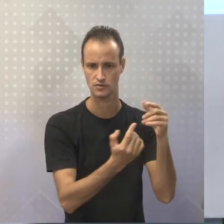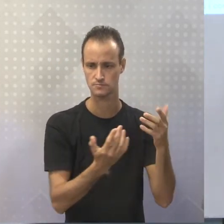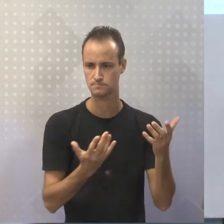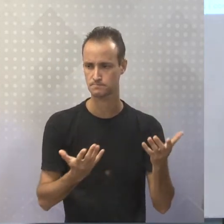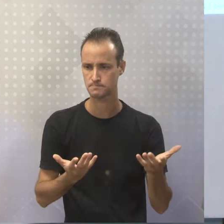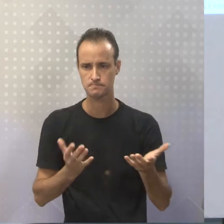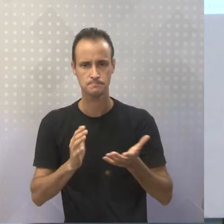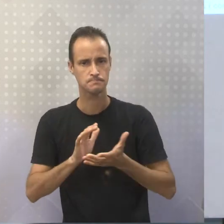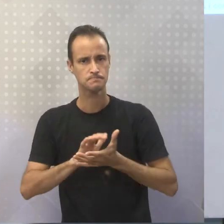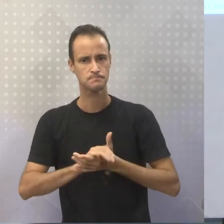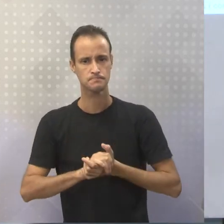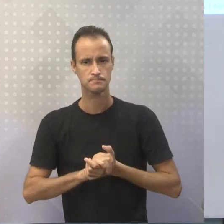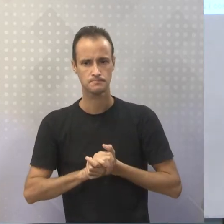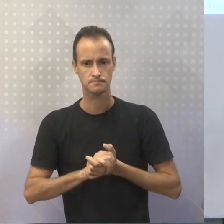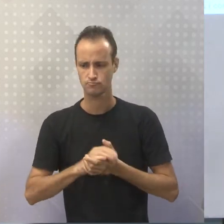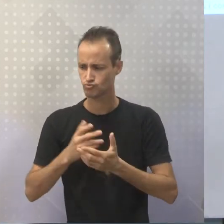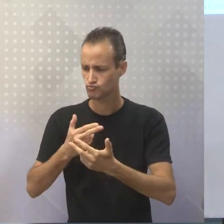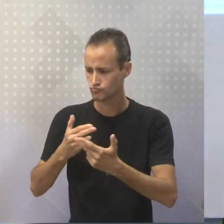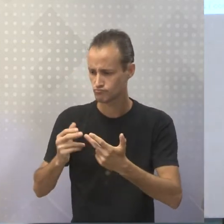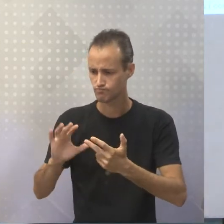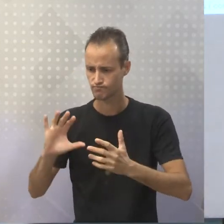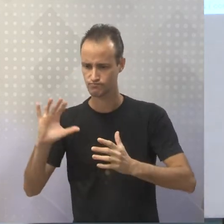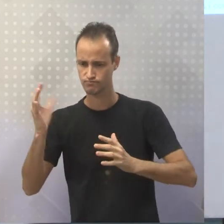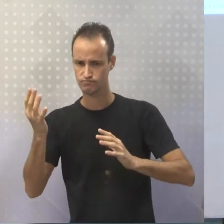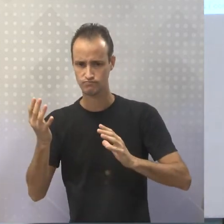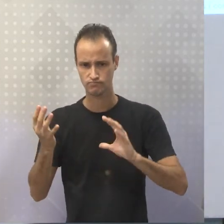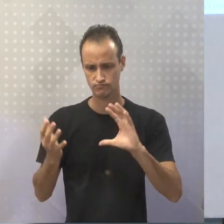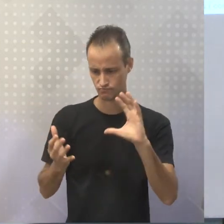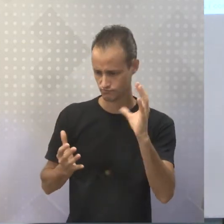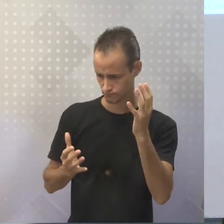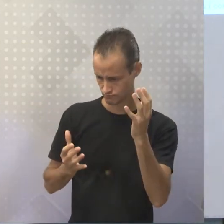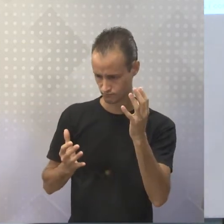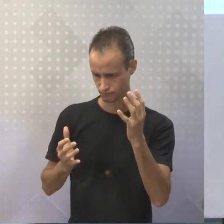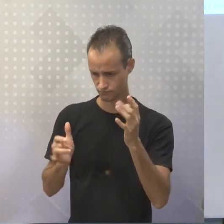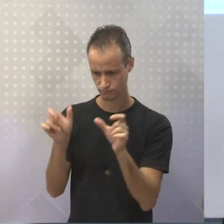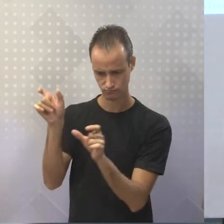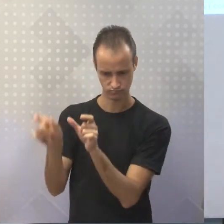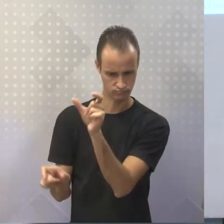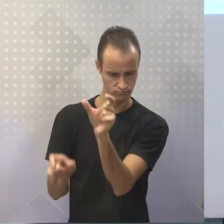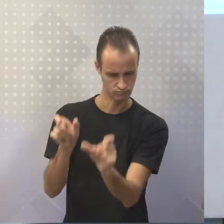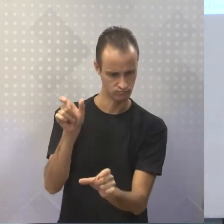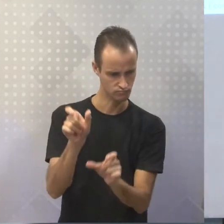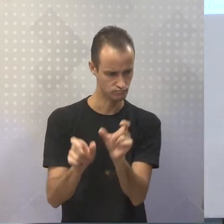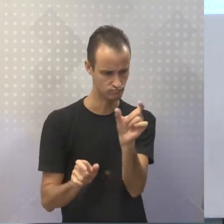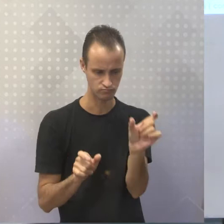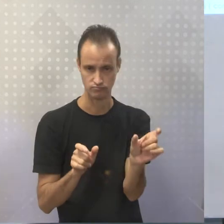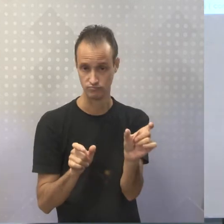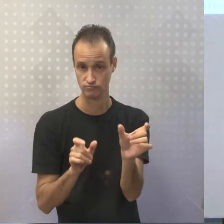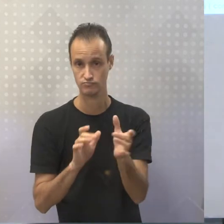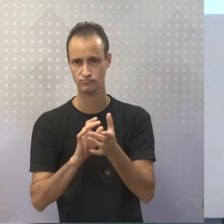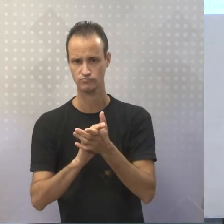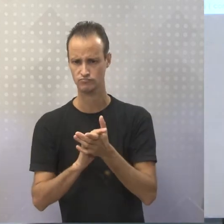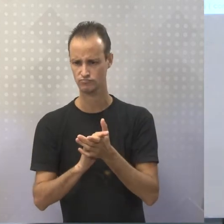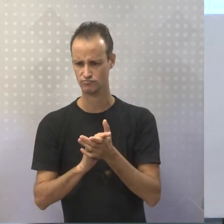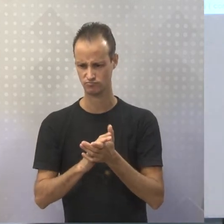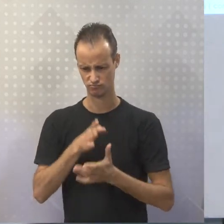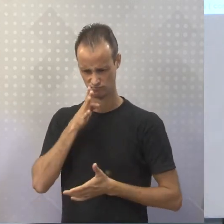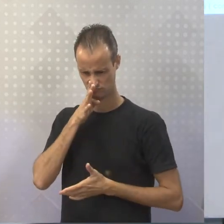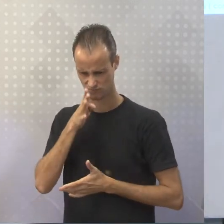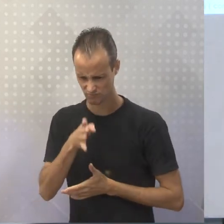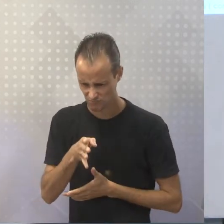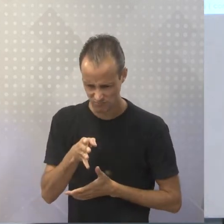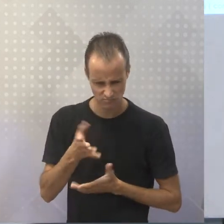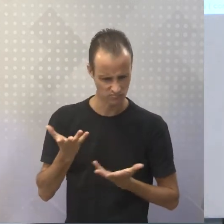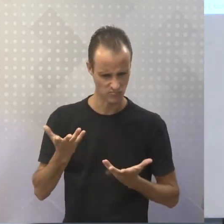ação dos personagens, digamos assim, é uma ação condenável? Não